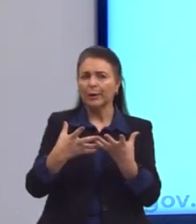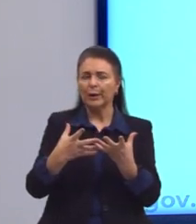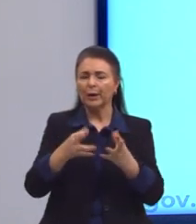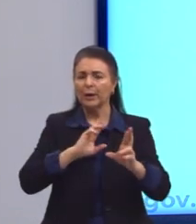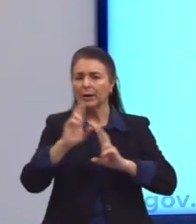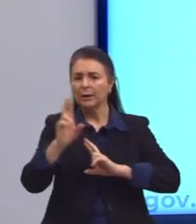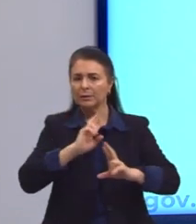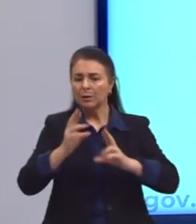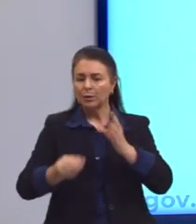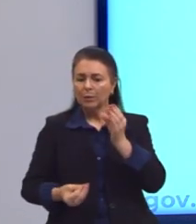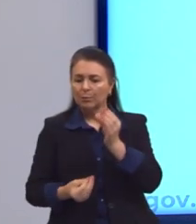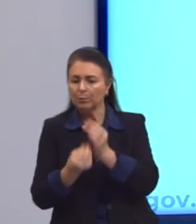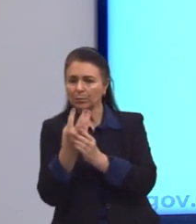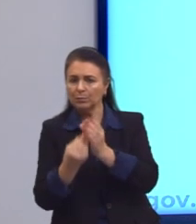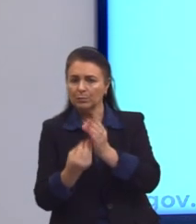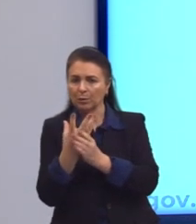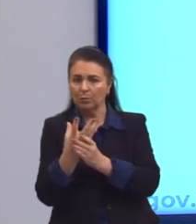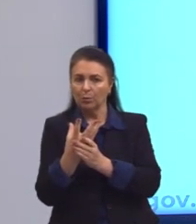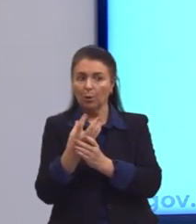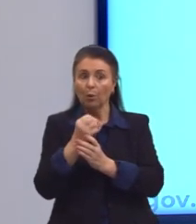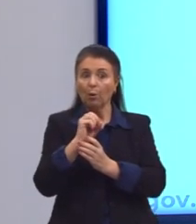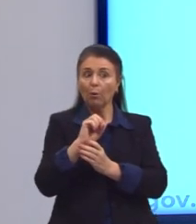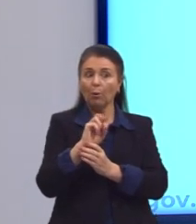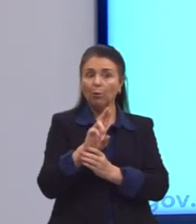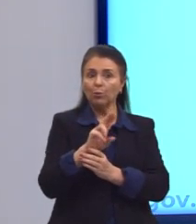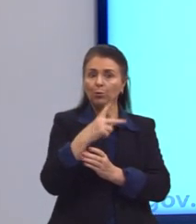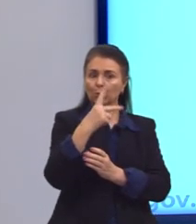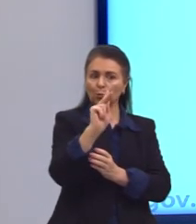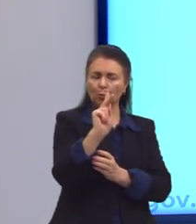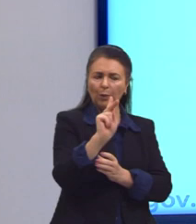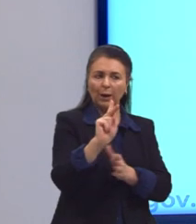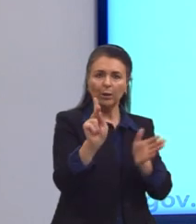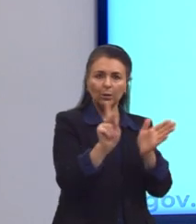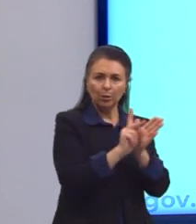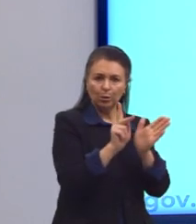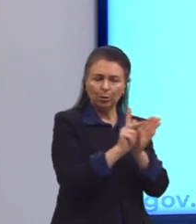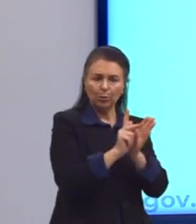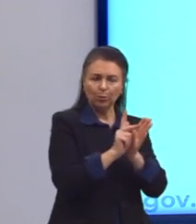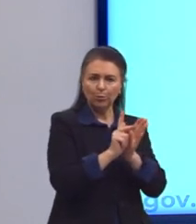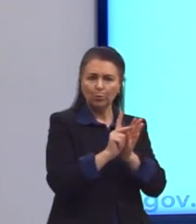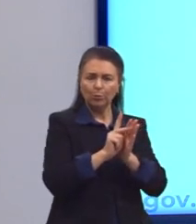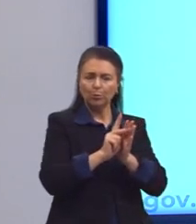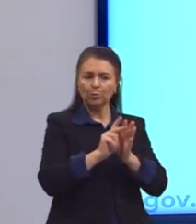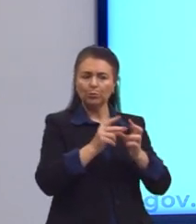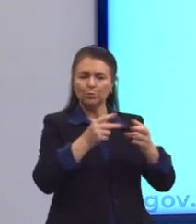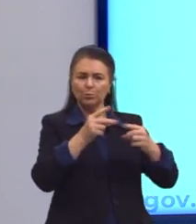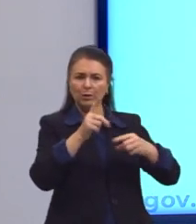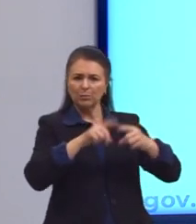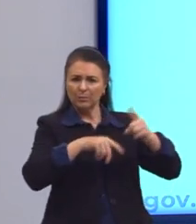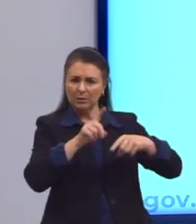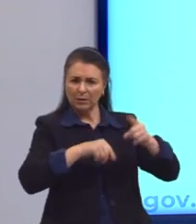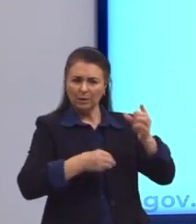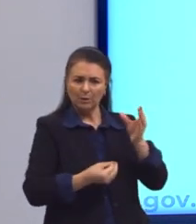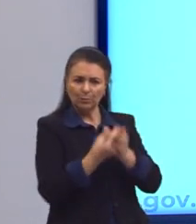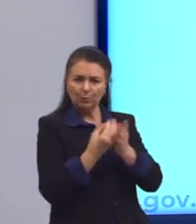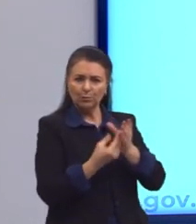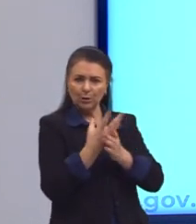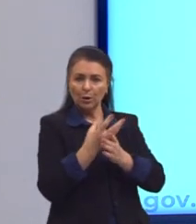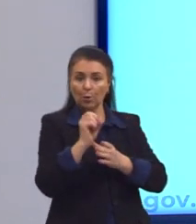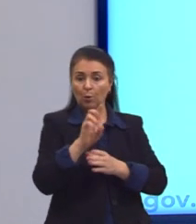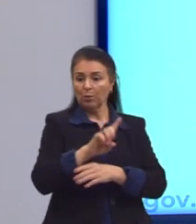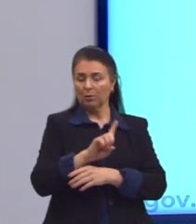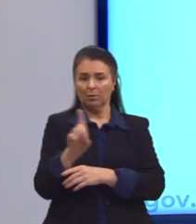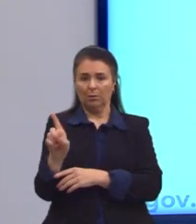da produção. Ou você é dono dos meios de produção, ou você não é dono dos meios de produção, certo? Então,